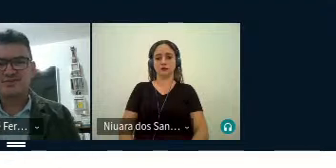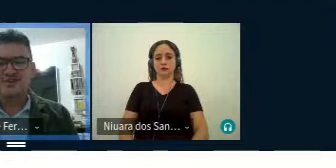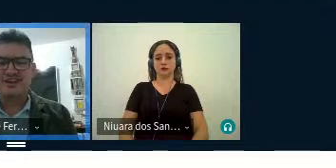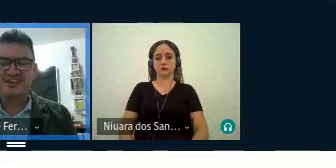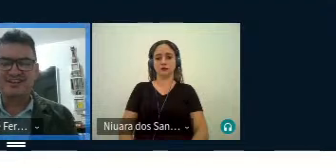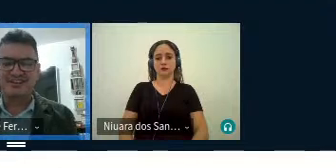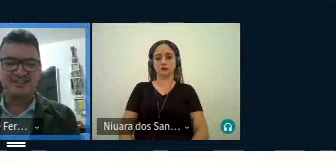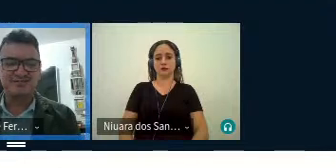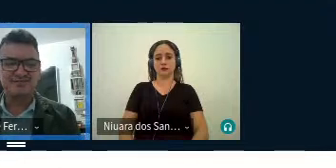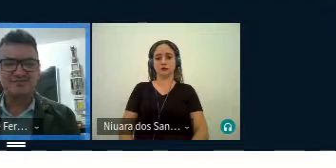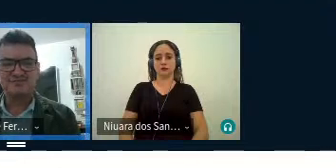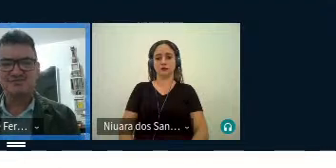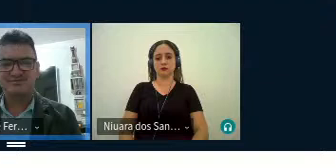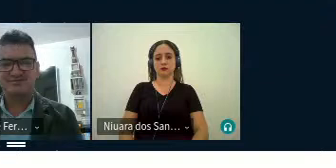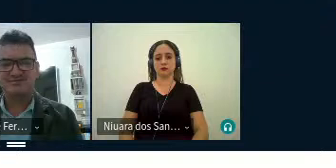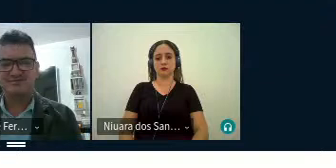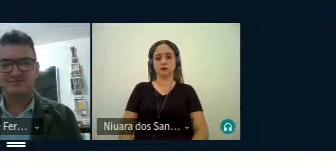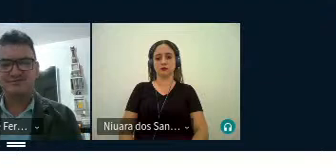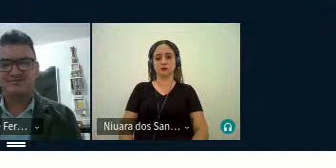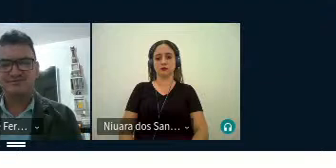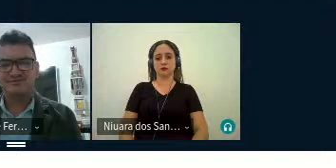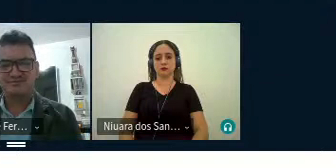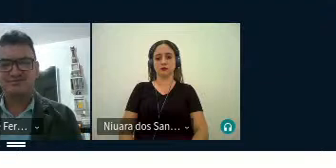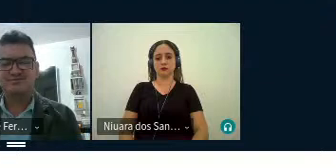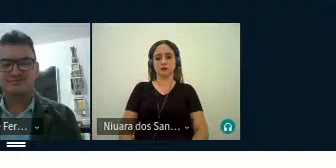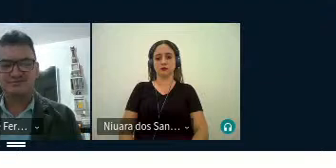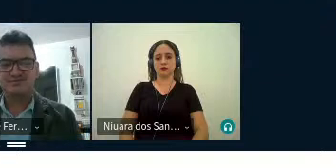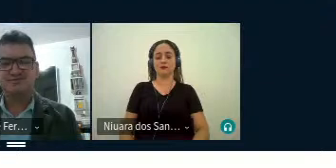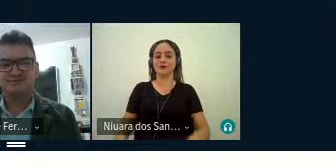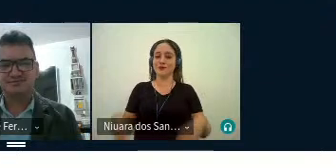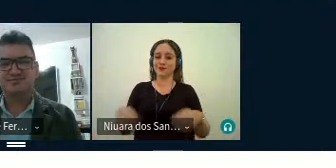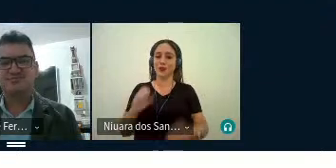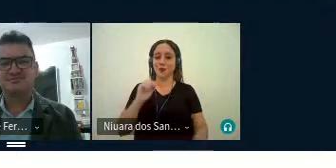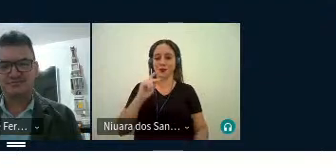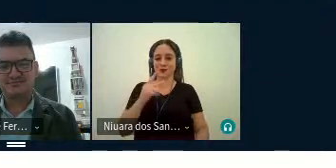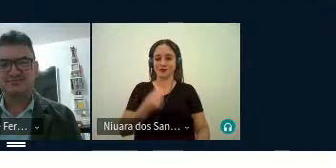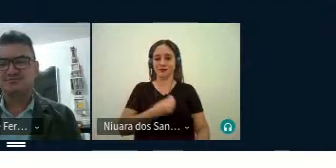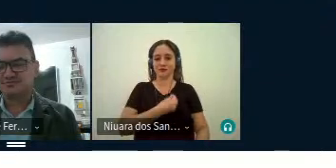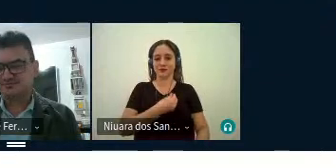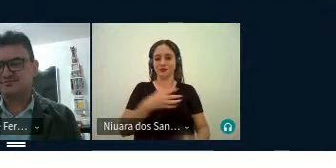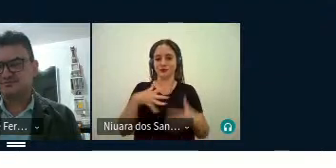O que é André? Ok, estamos todos por aqui.